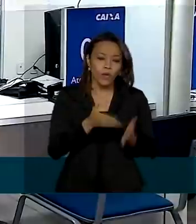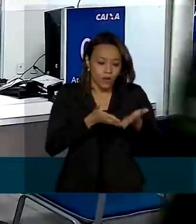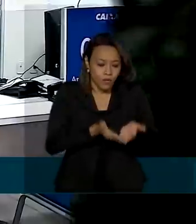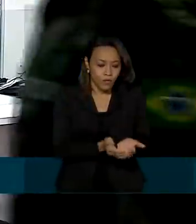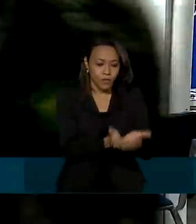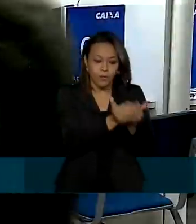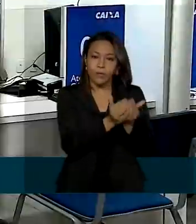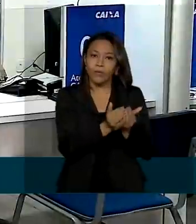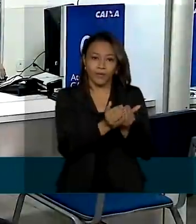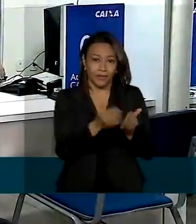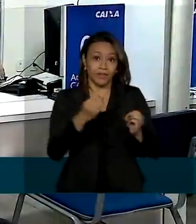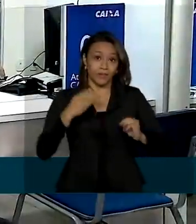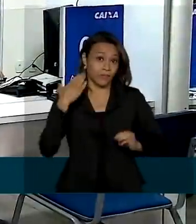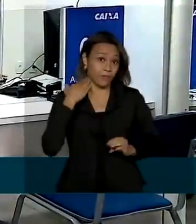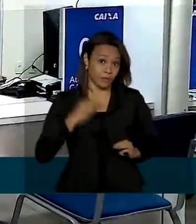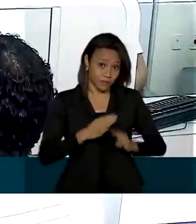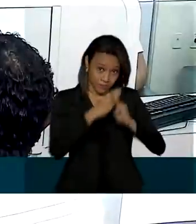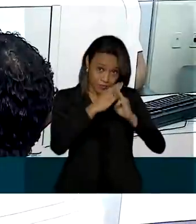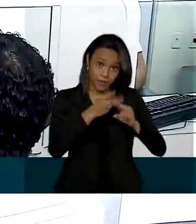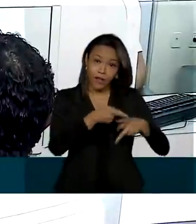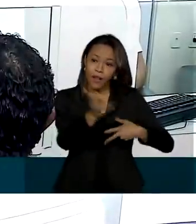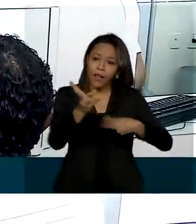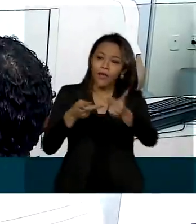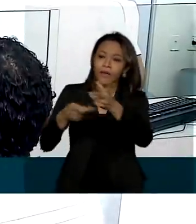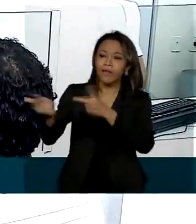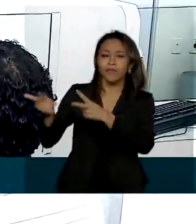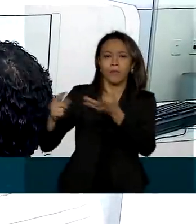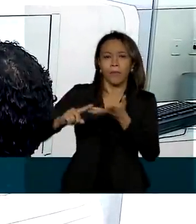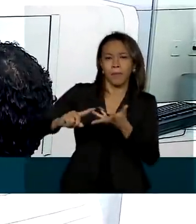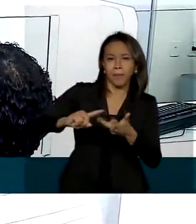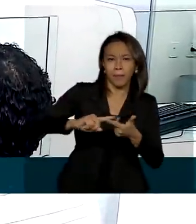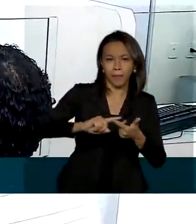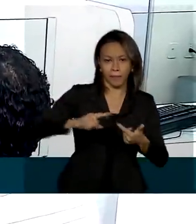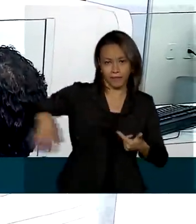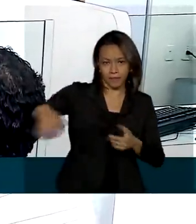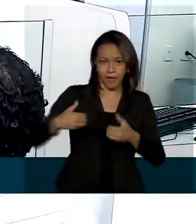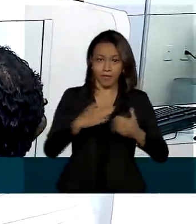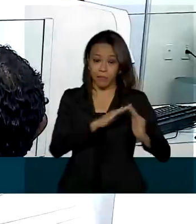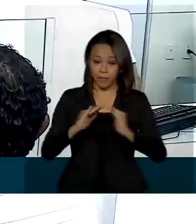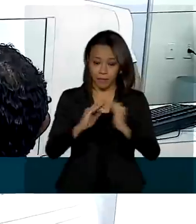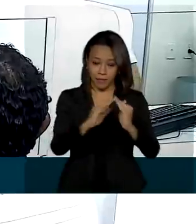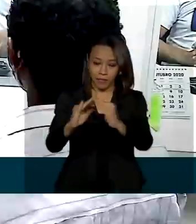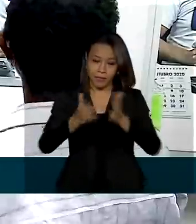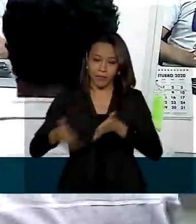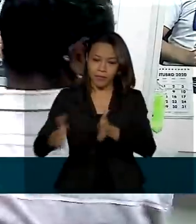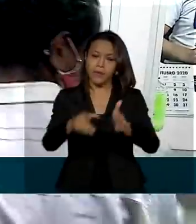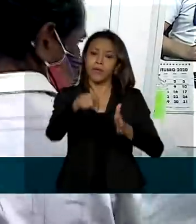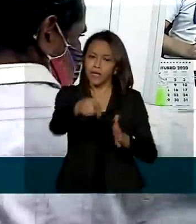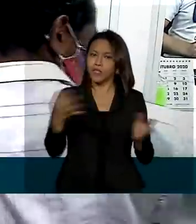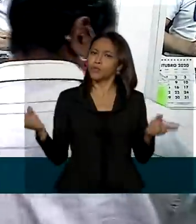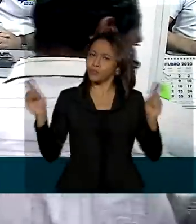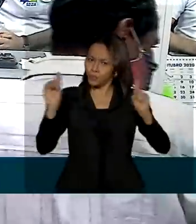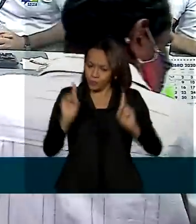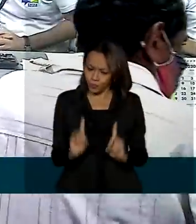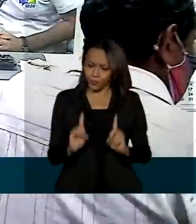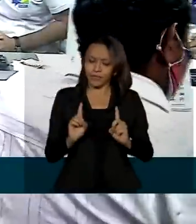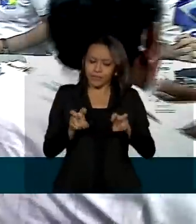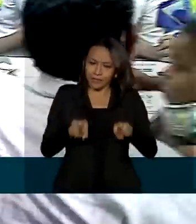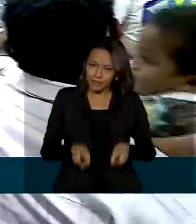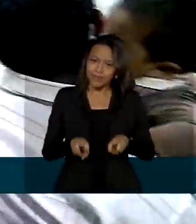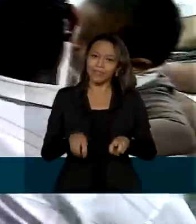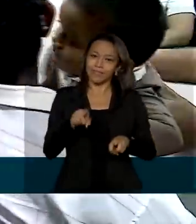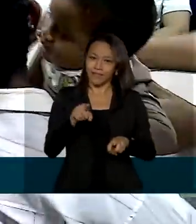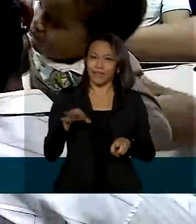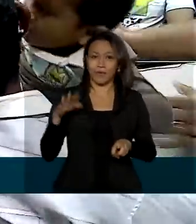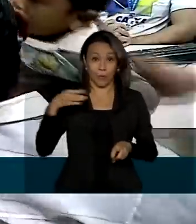à população ribeirinha. O presidente Jair Bolsonaro fez o primeiro atendimento de auxílio emergencial junto com o presidente da Caixa, Pedro